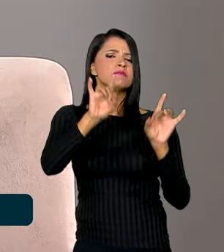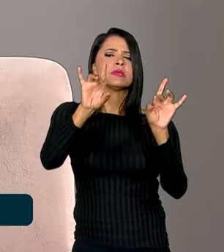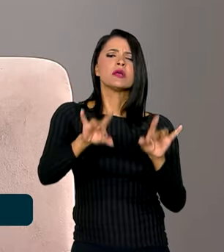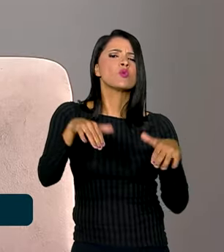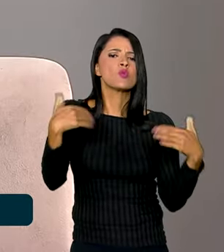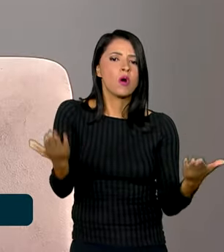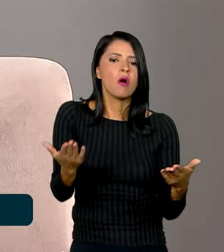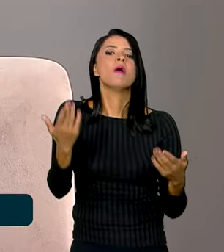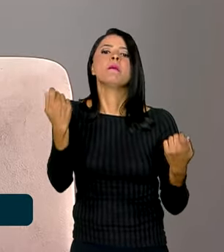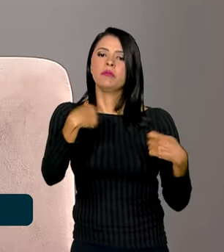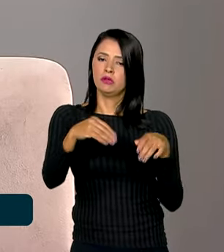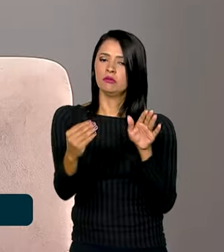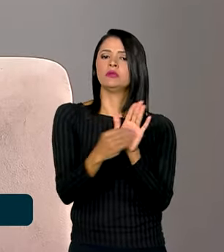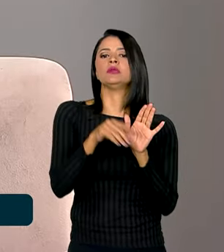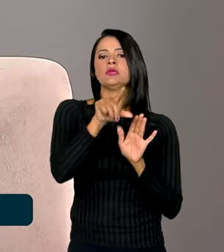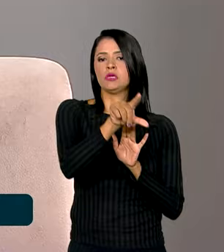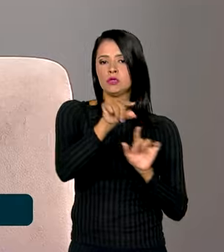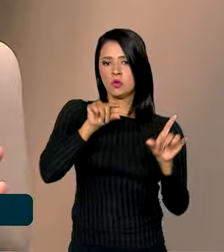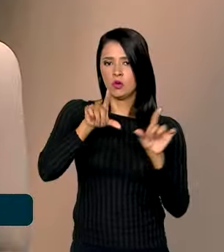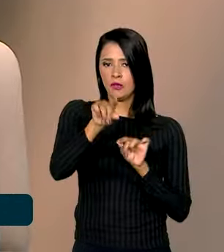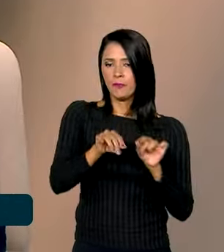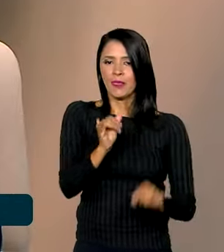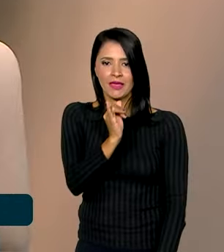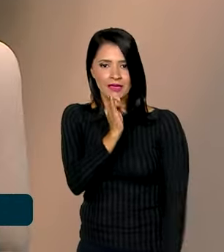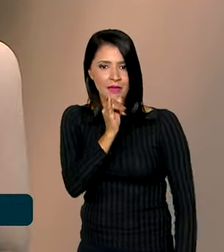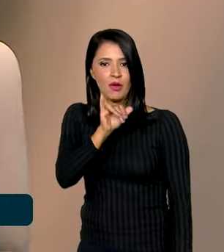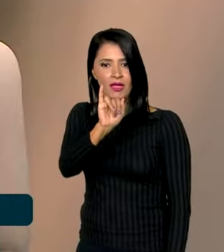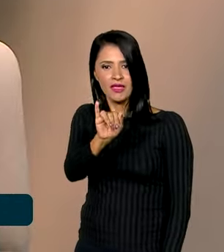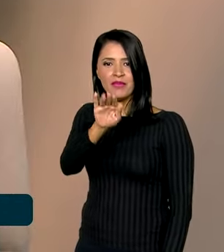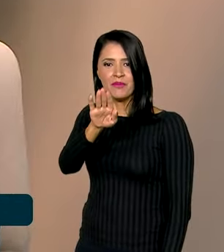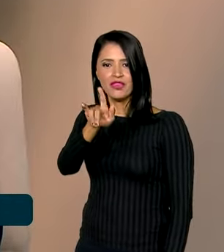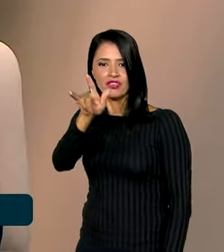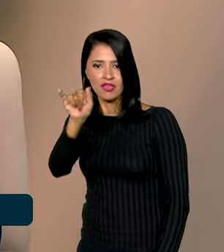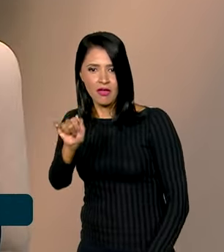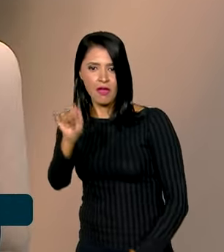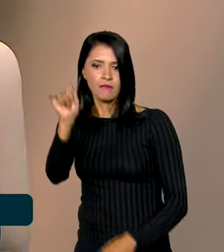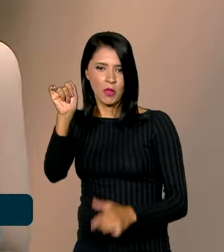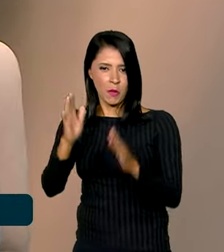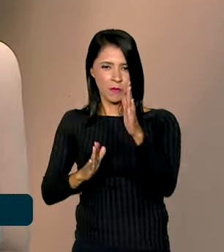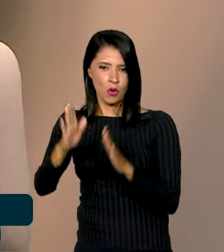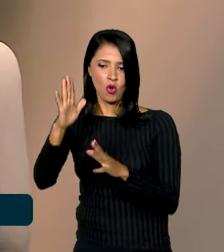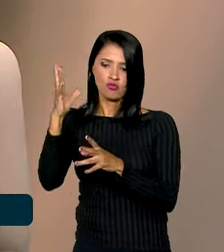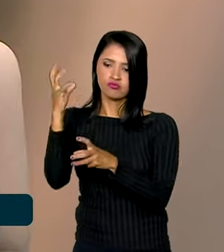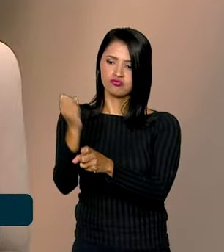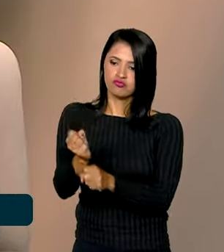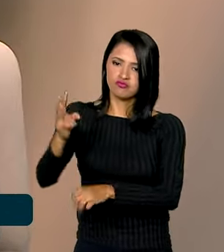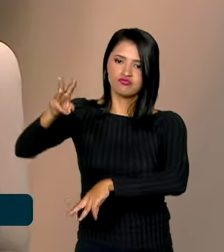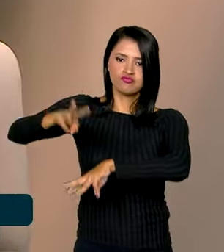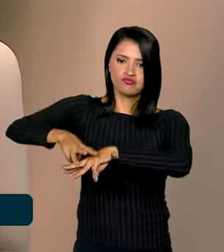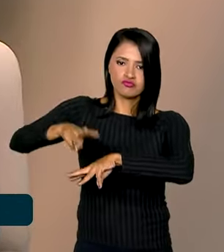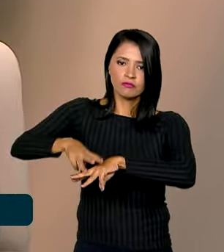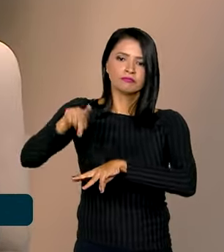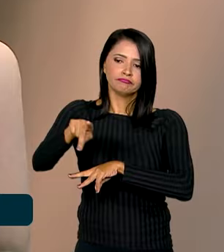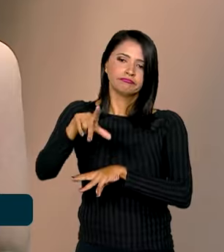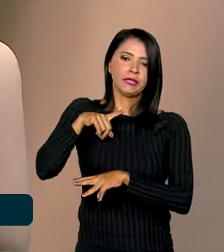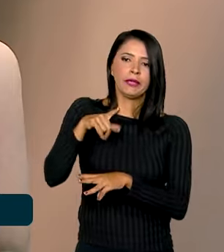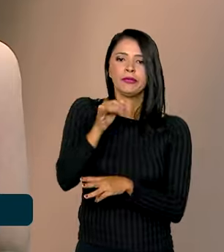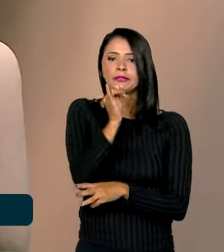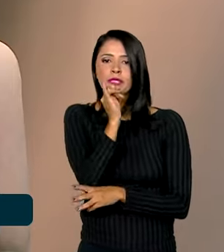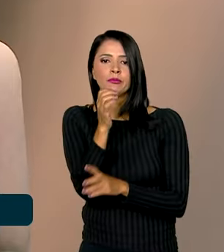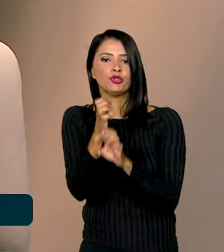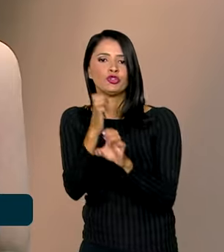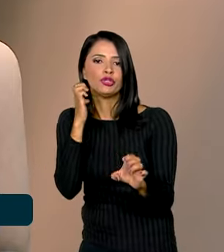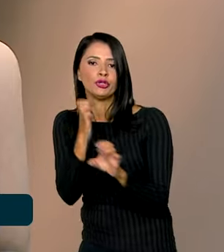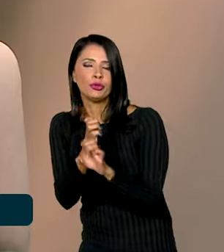Então, só para dar um exemplo aí, você tem o IBGE, você vai ter dentro do bloco de exatas. Você tem exigência de engenheiro ou de um